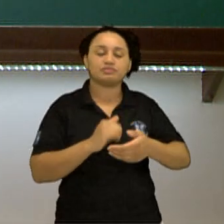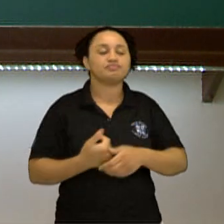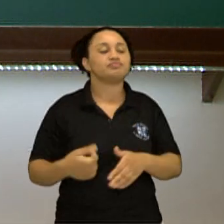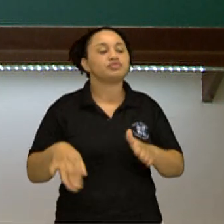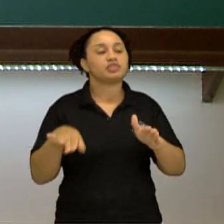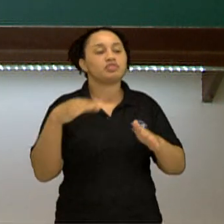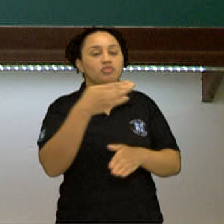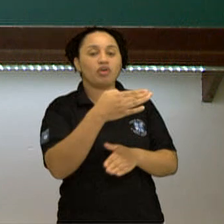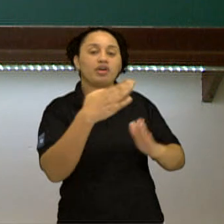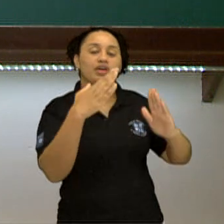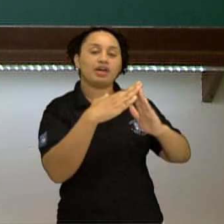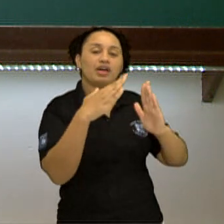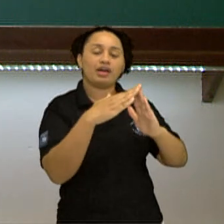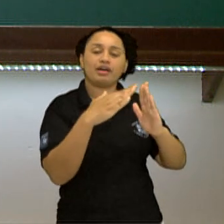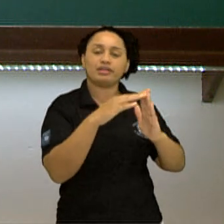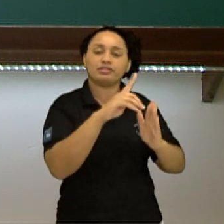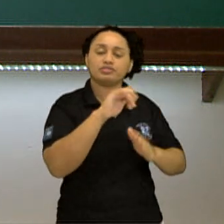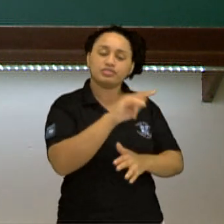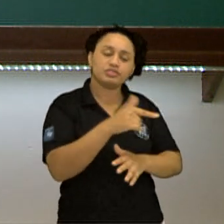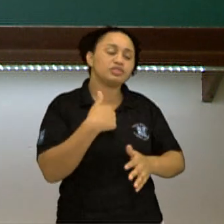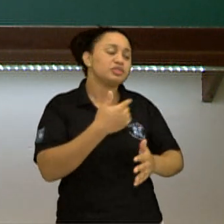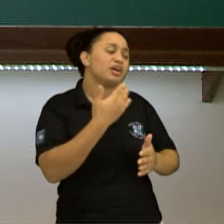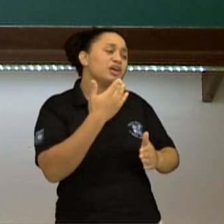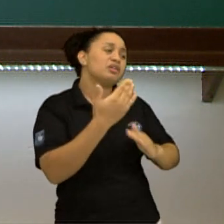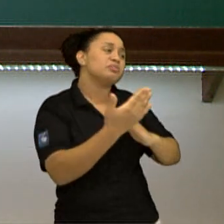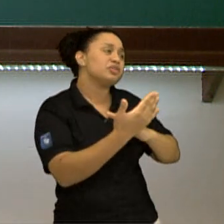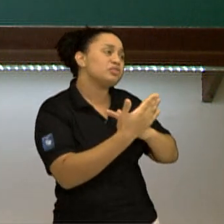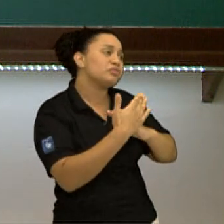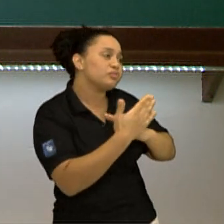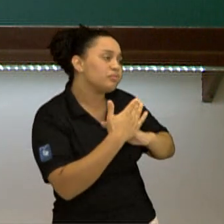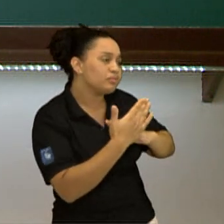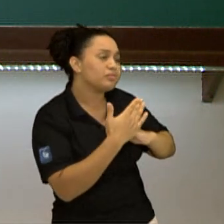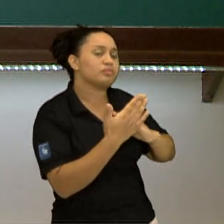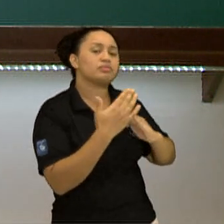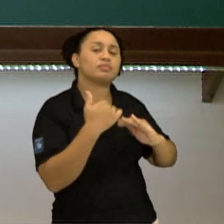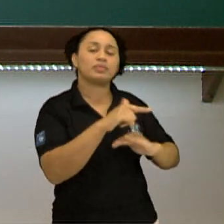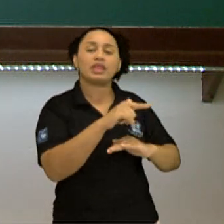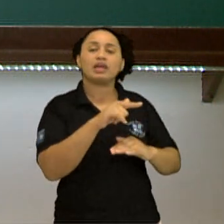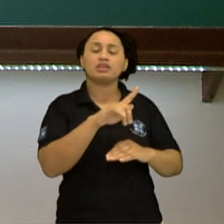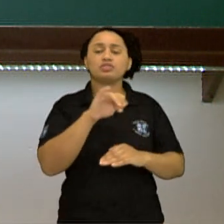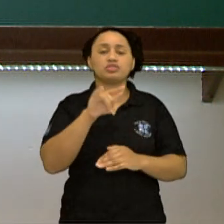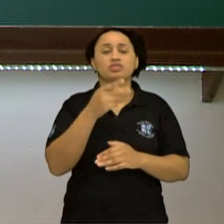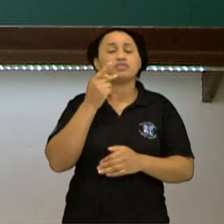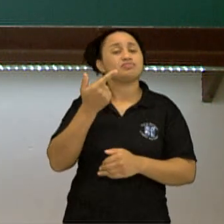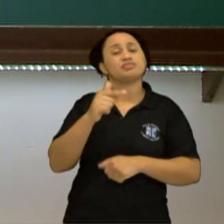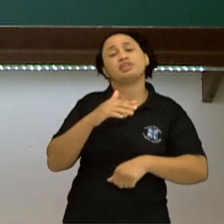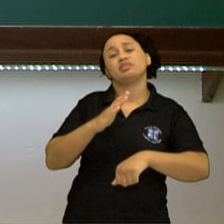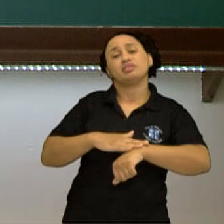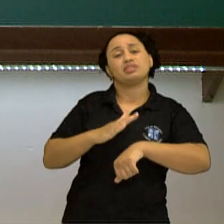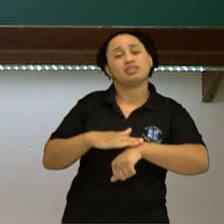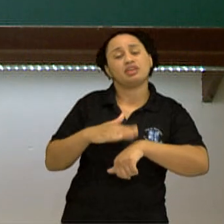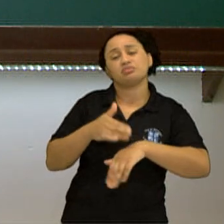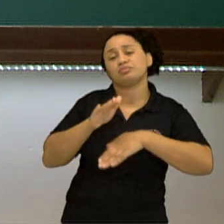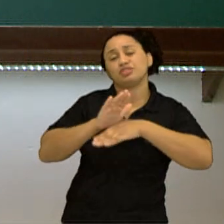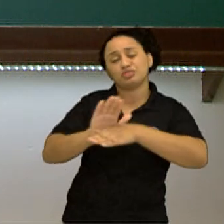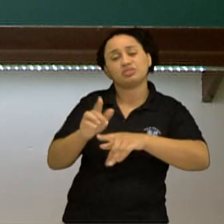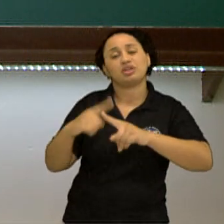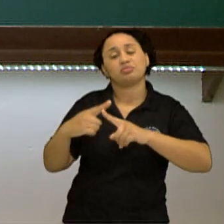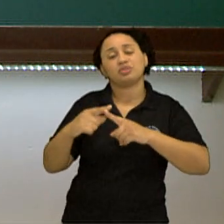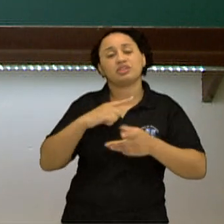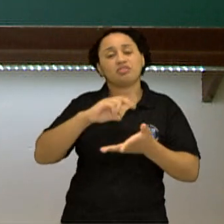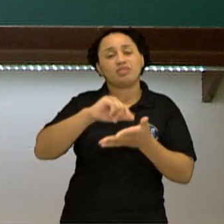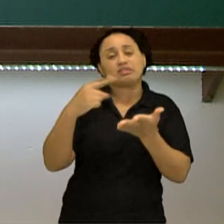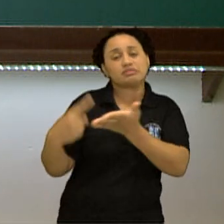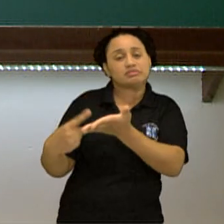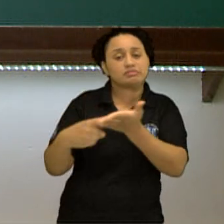de Gil, correndo, pedindo ajuda e Gil, apressado, eu não tenho tempo para te ajudar, estou com muitas